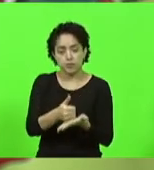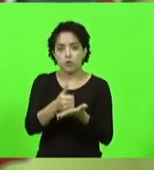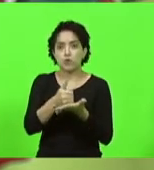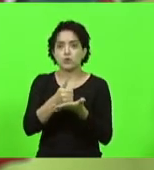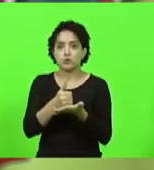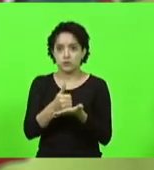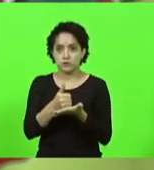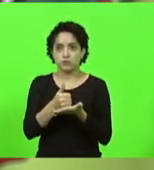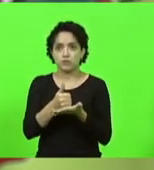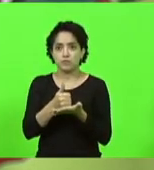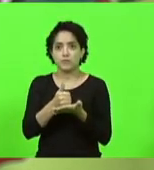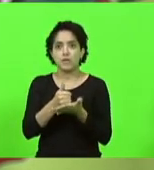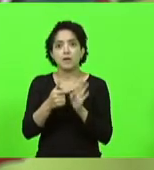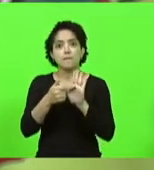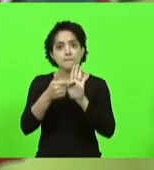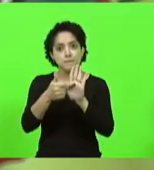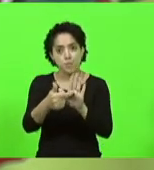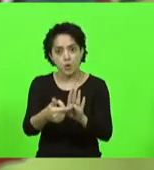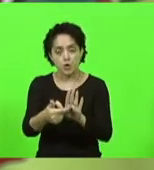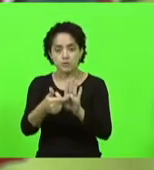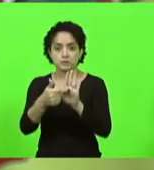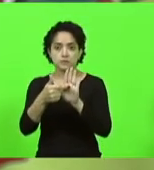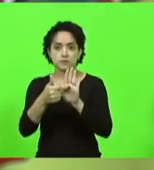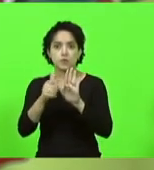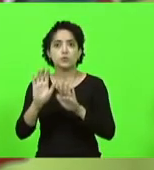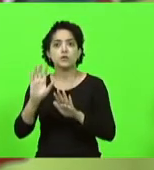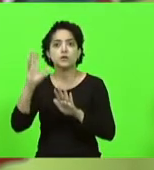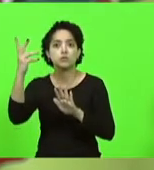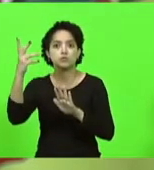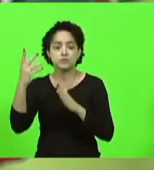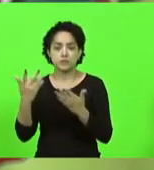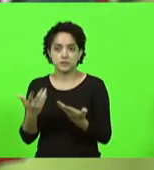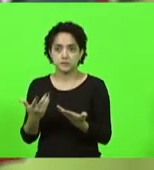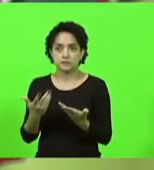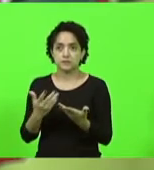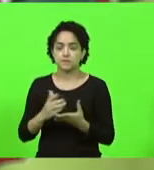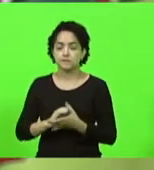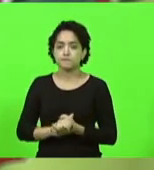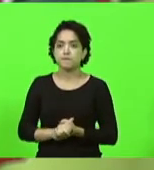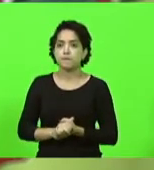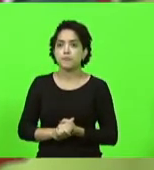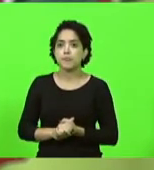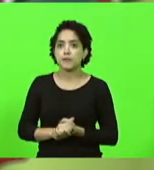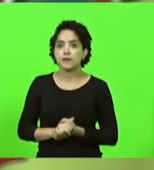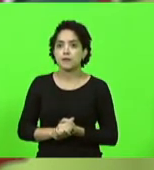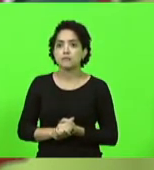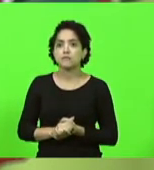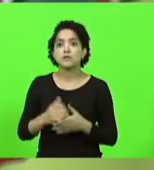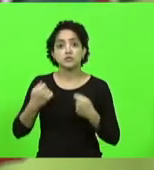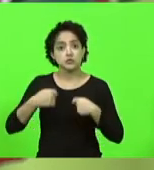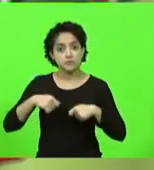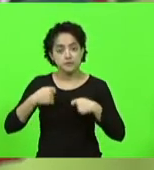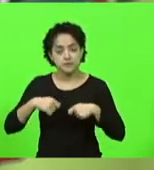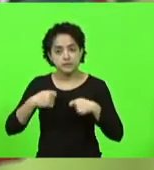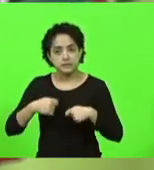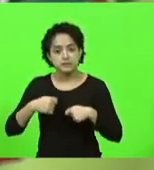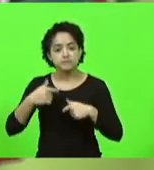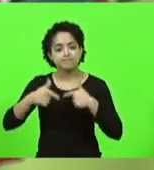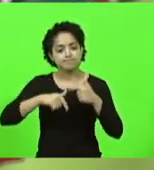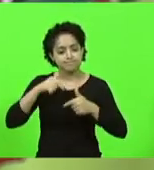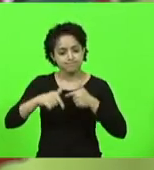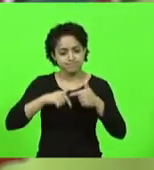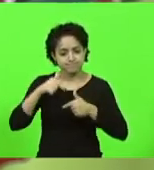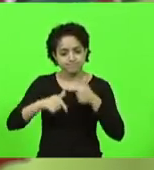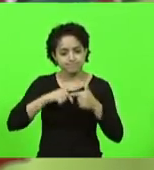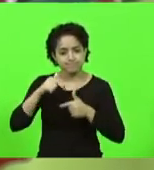dão visibilidade a essa causa que é tão preciosa para todos nós, senhor presidente. Nós temos que trabalhar nesse parlamento para